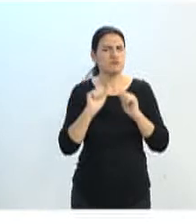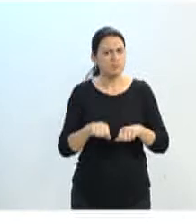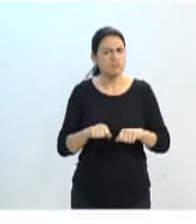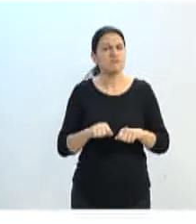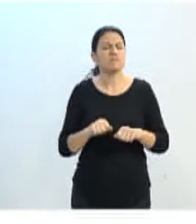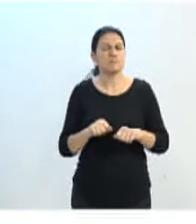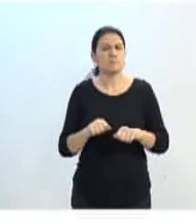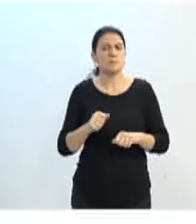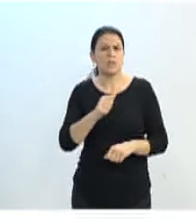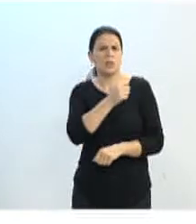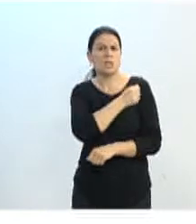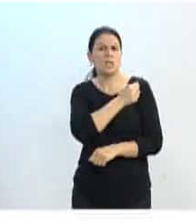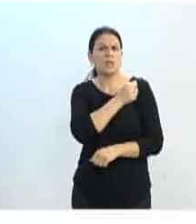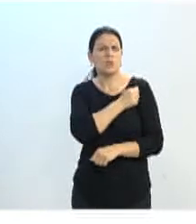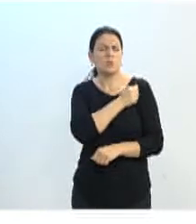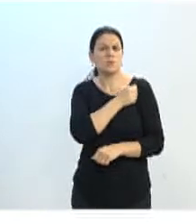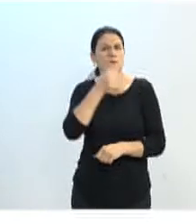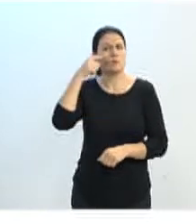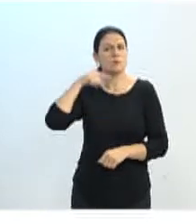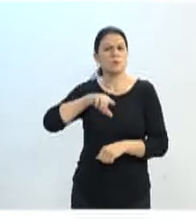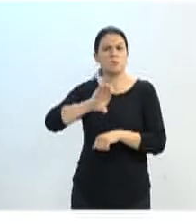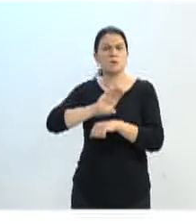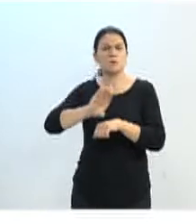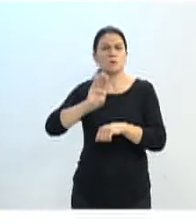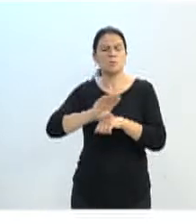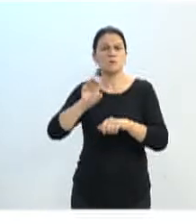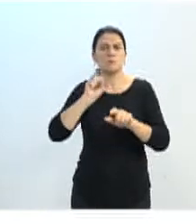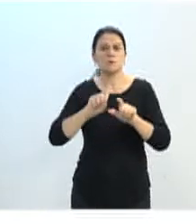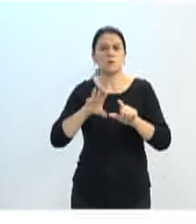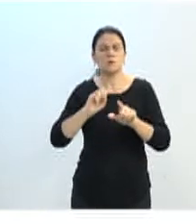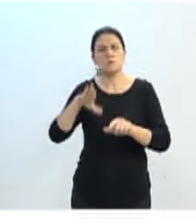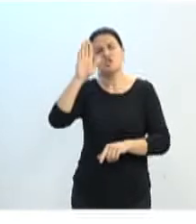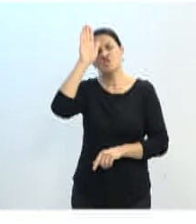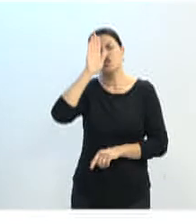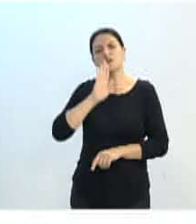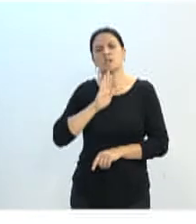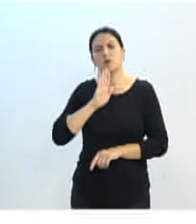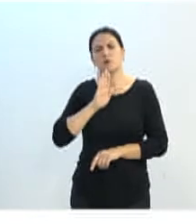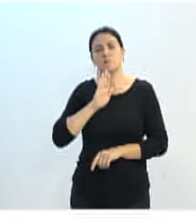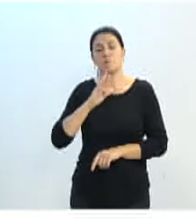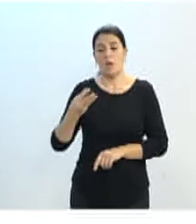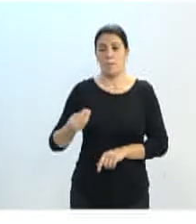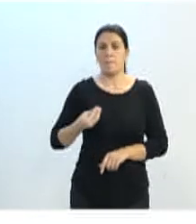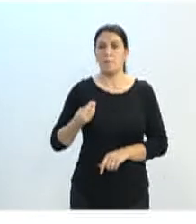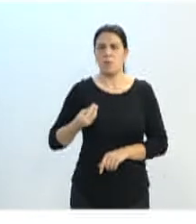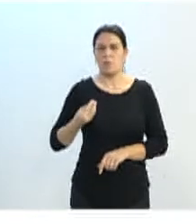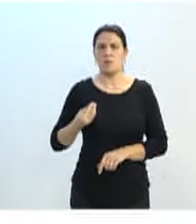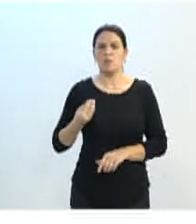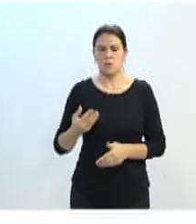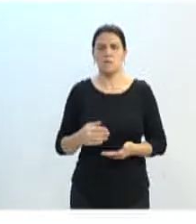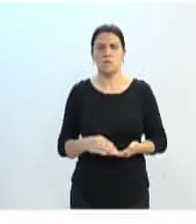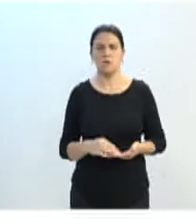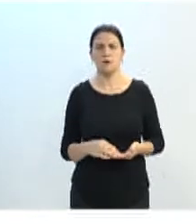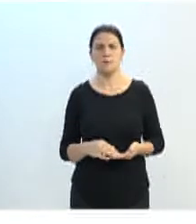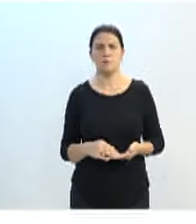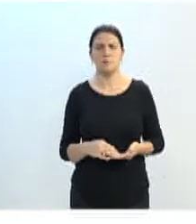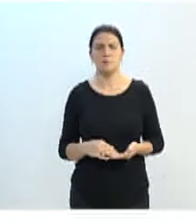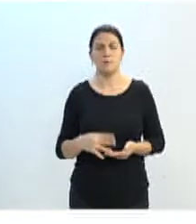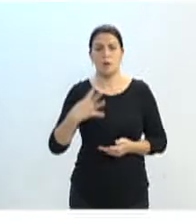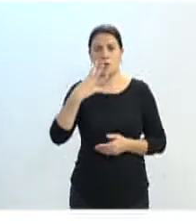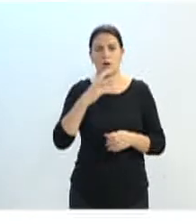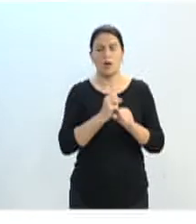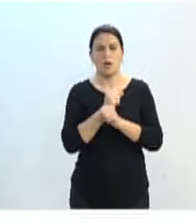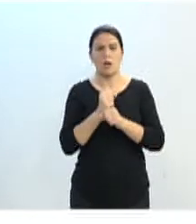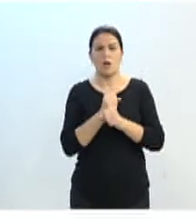nossos estudantes possam fazer seu curso de licenciatura gratuitamente. Então, são cursos presenciais de licenciatura, de quatro anos,